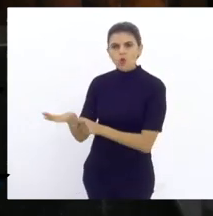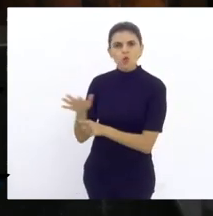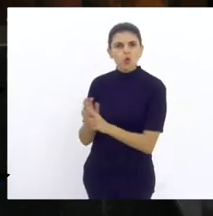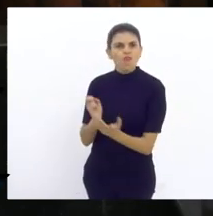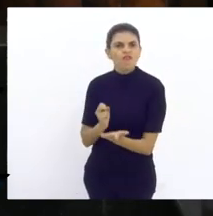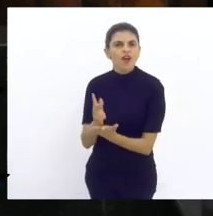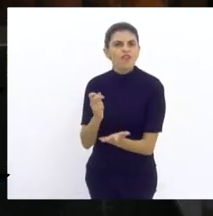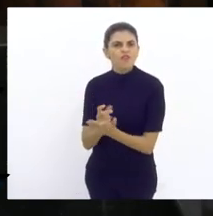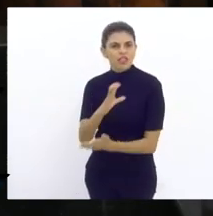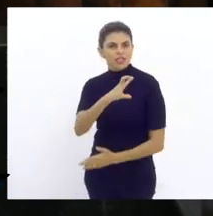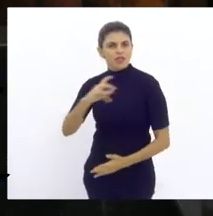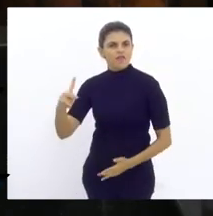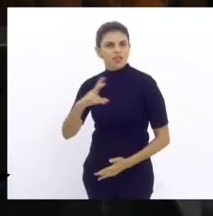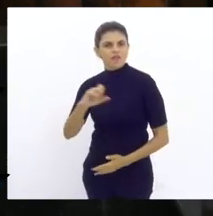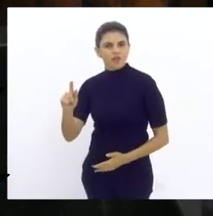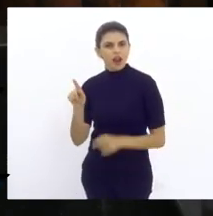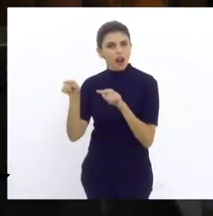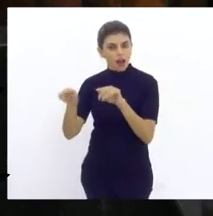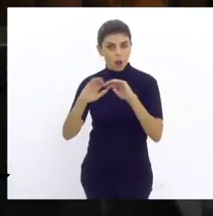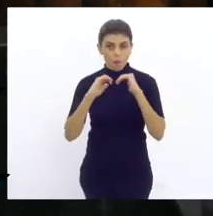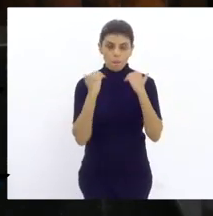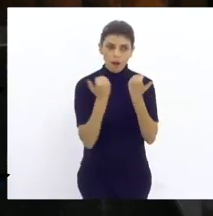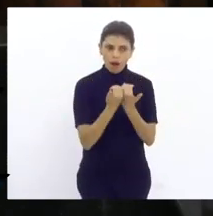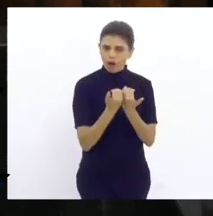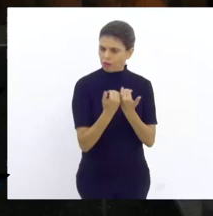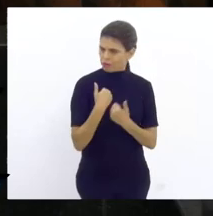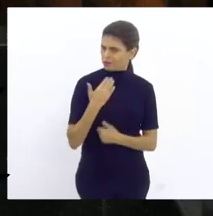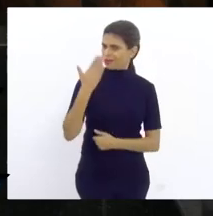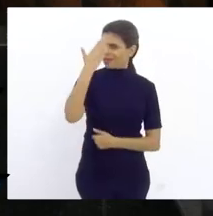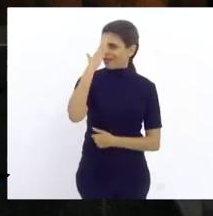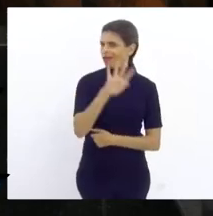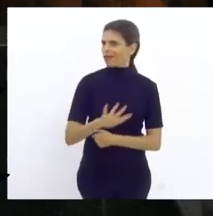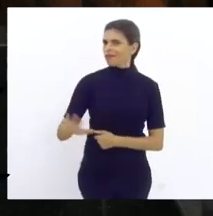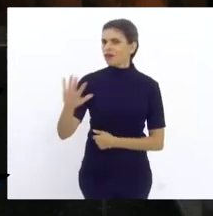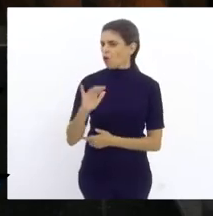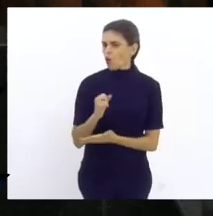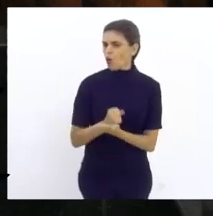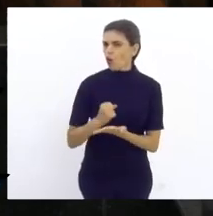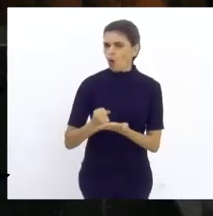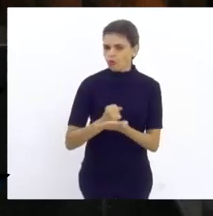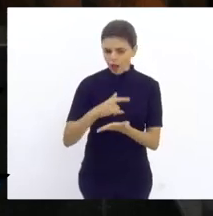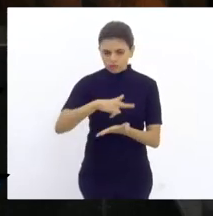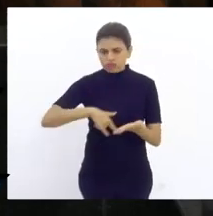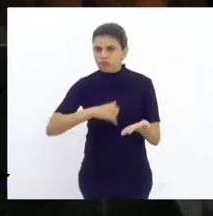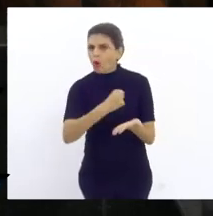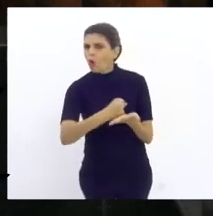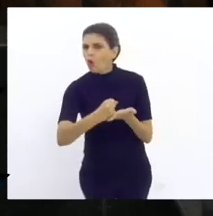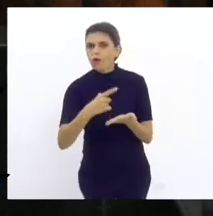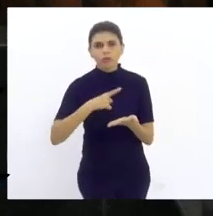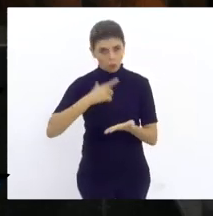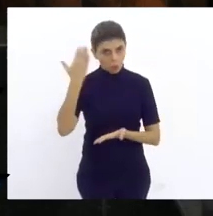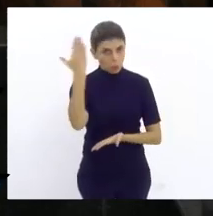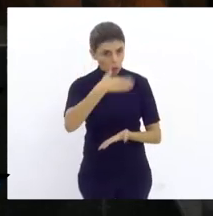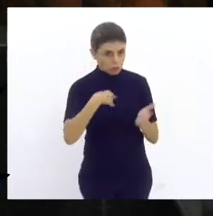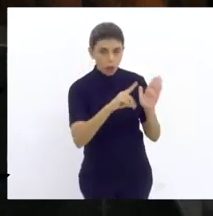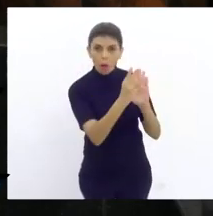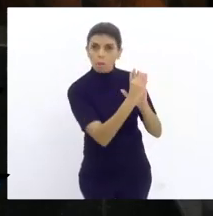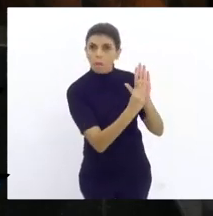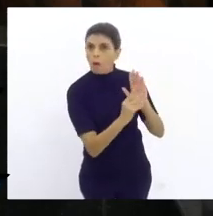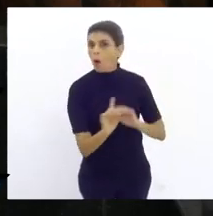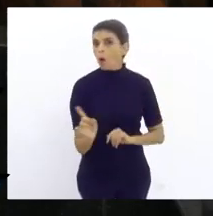vender no Maracanã. E a gente quer entender o contrato, concessão para ver o que consta na concessão, se isso tudo está na concessão.